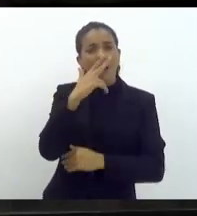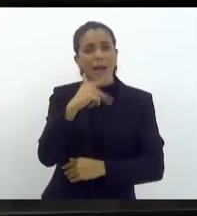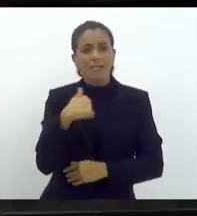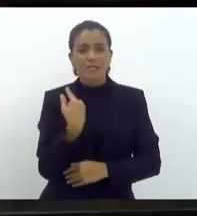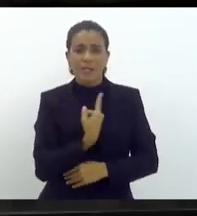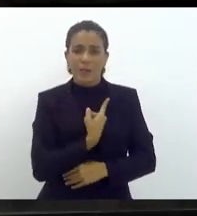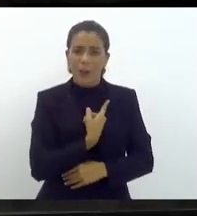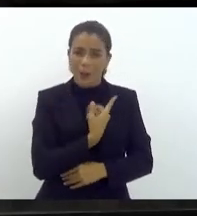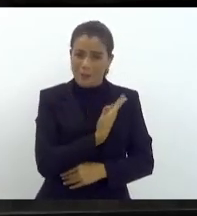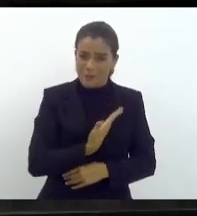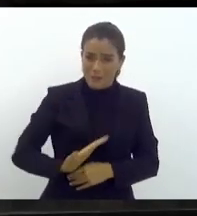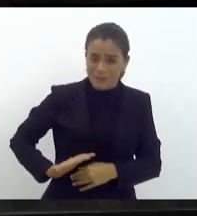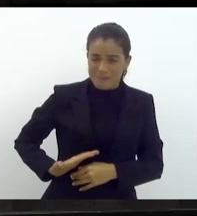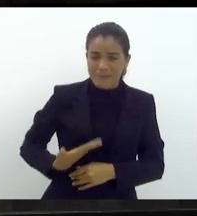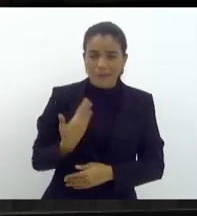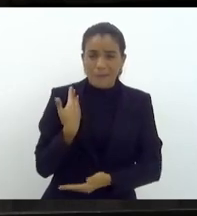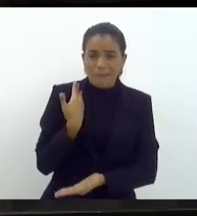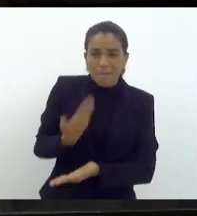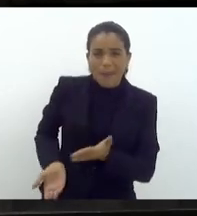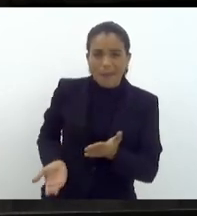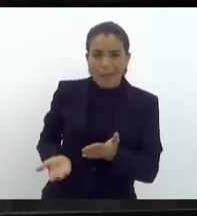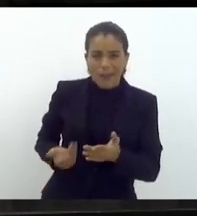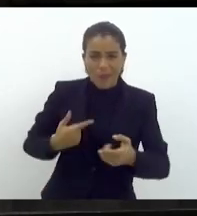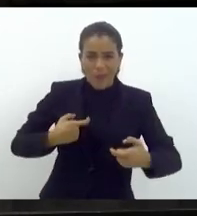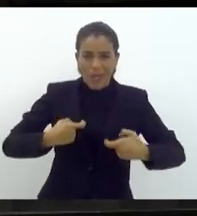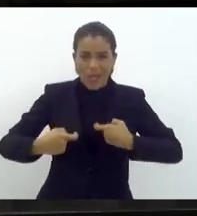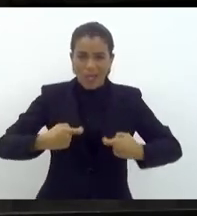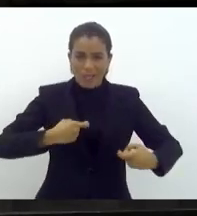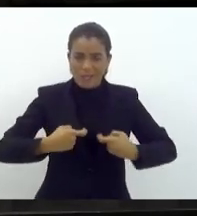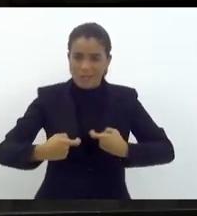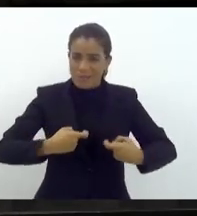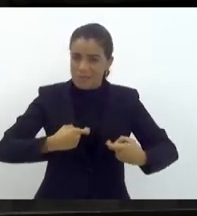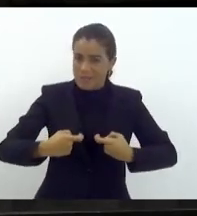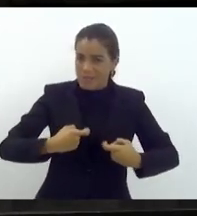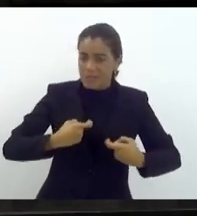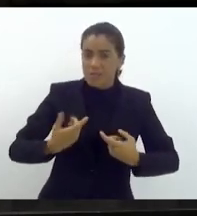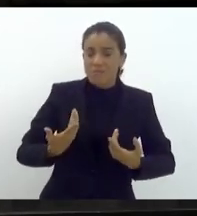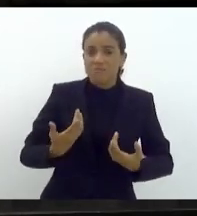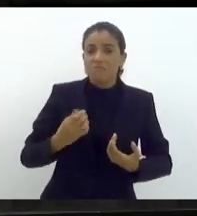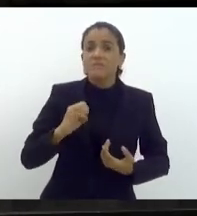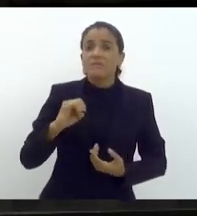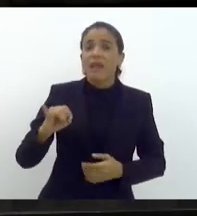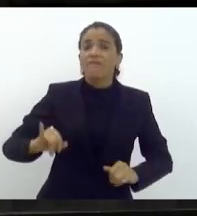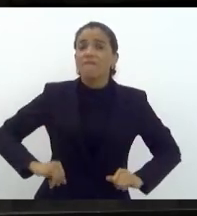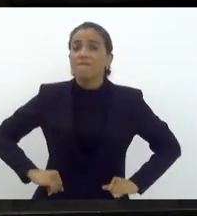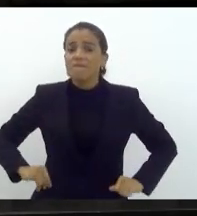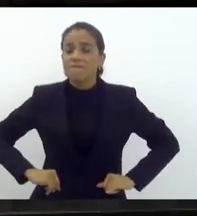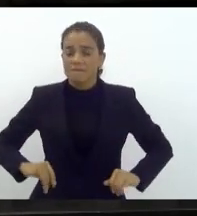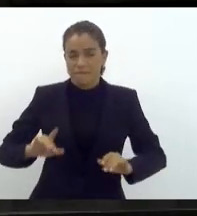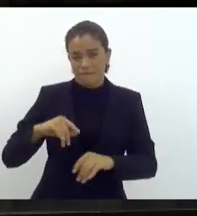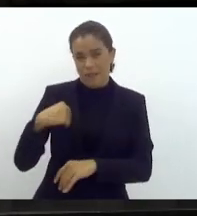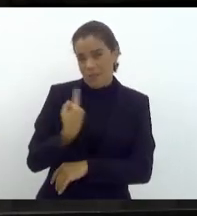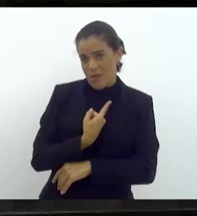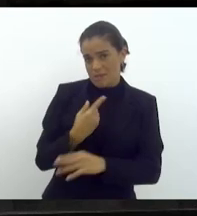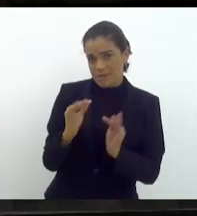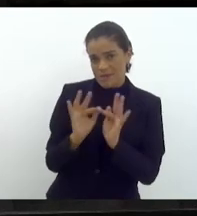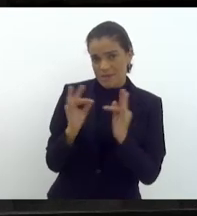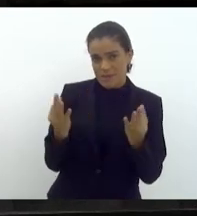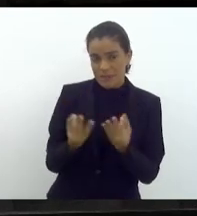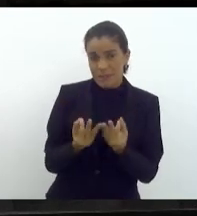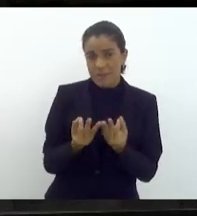perdendo essa batalha. Mas não pode perder essa batalha de jeito nenhum, porque se perder quem vai sofrer é a nossa família que vai sofrer com isso.